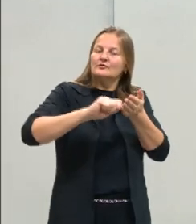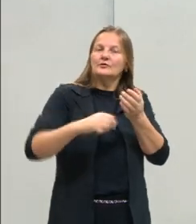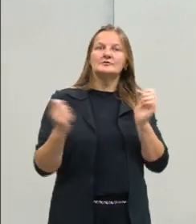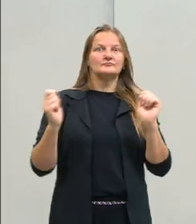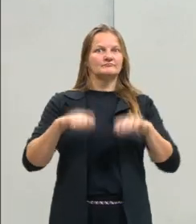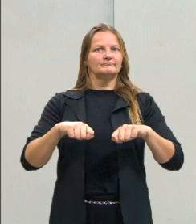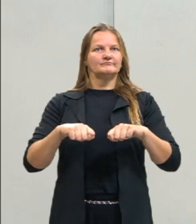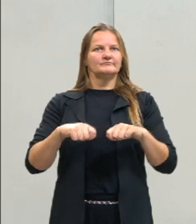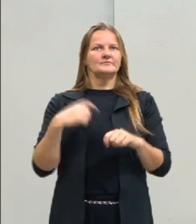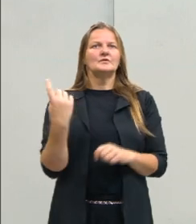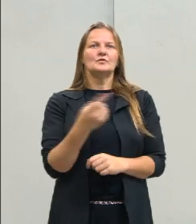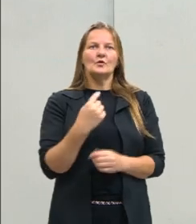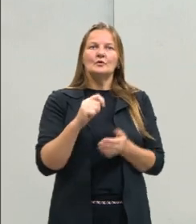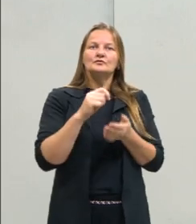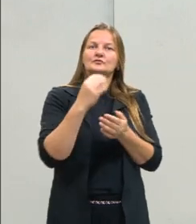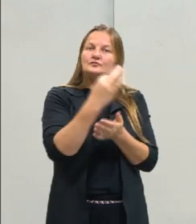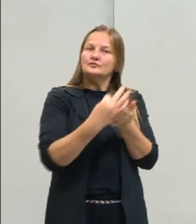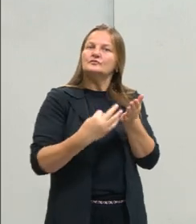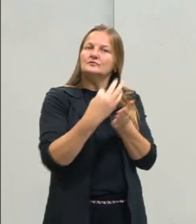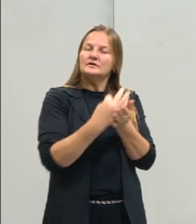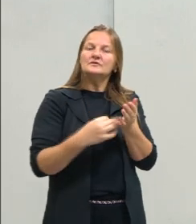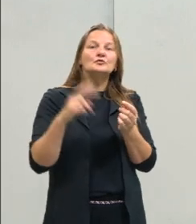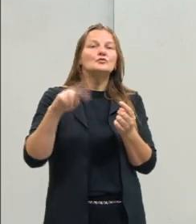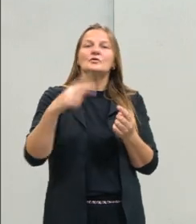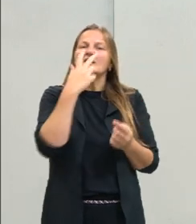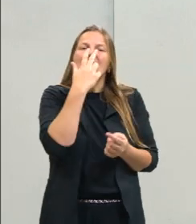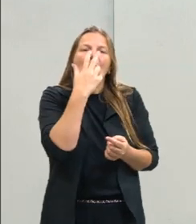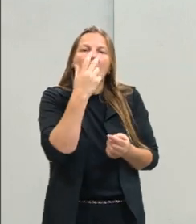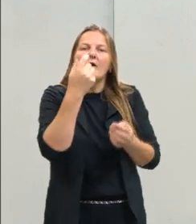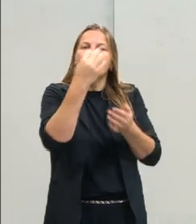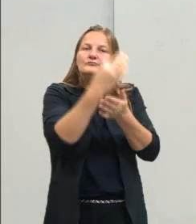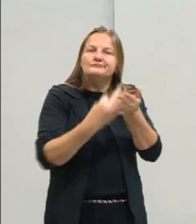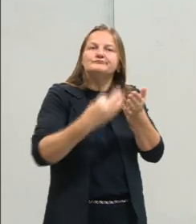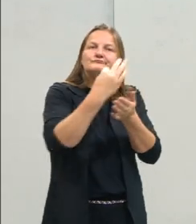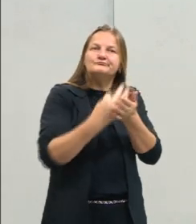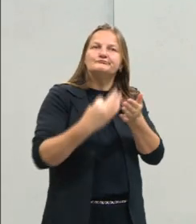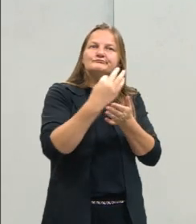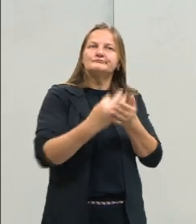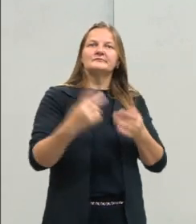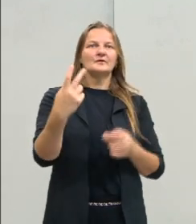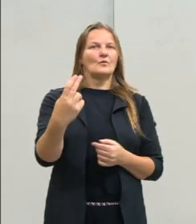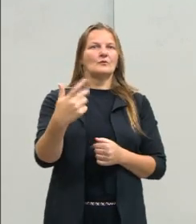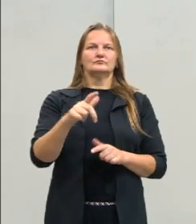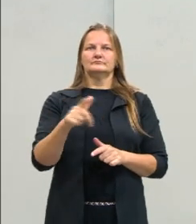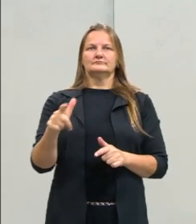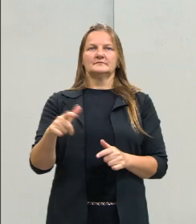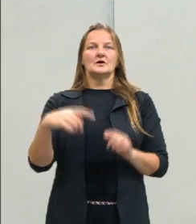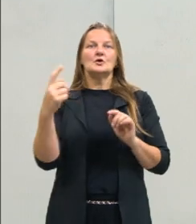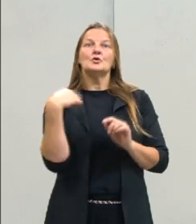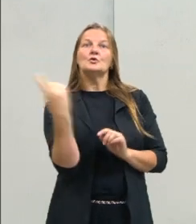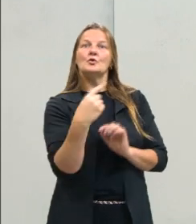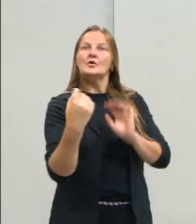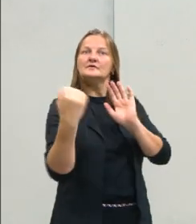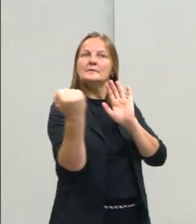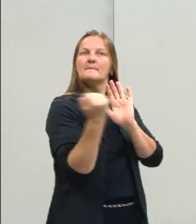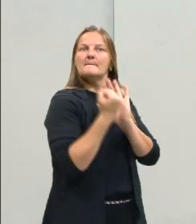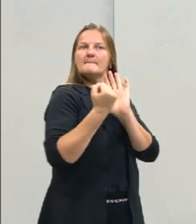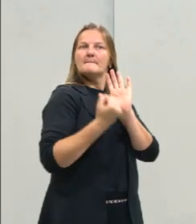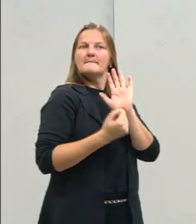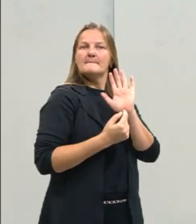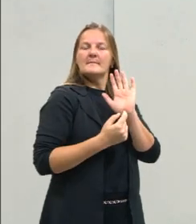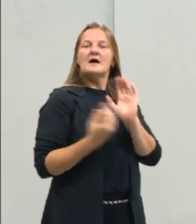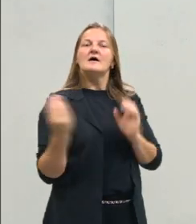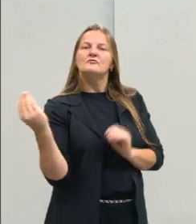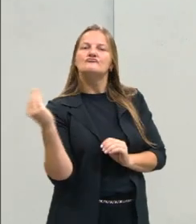E os nossos textos nunca se repetem. Então, são as nossas marcas que a gente vai colocar